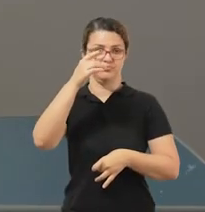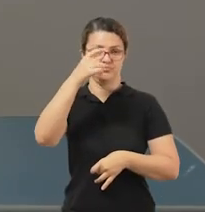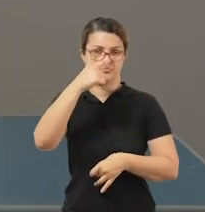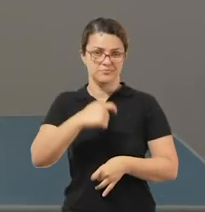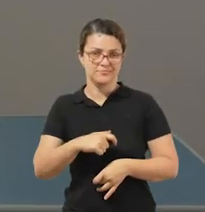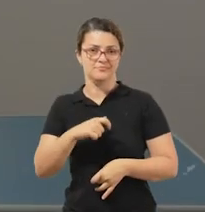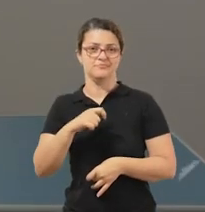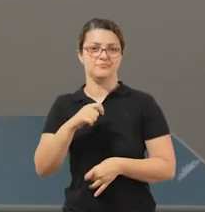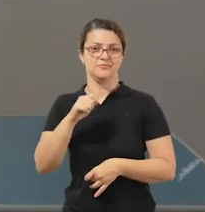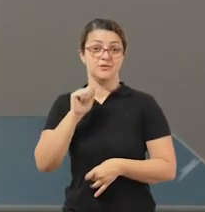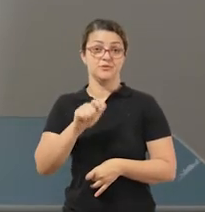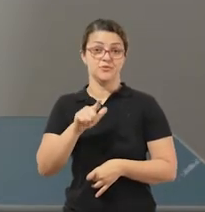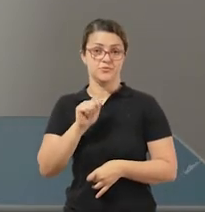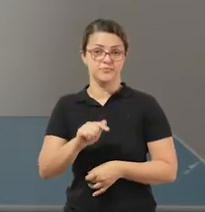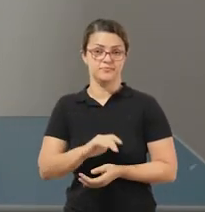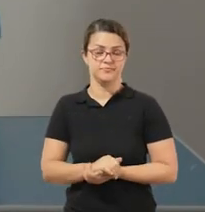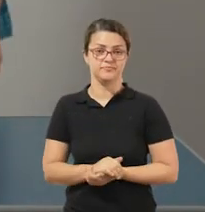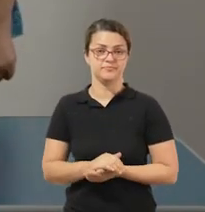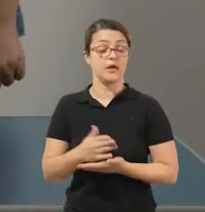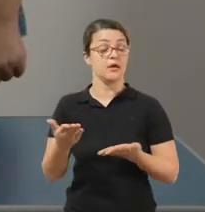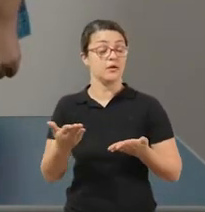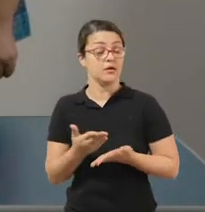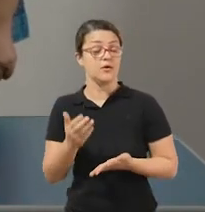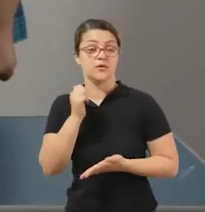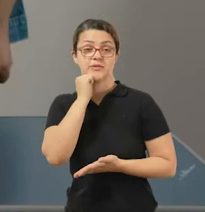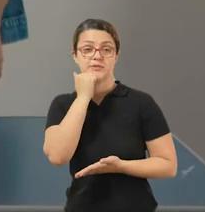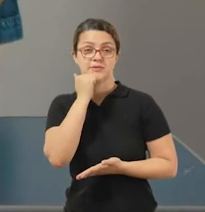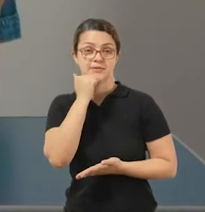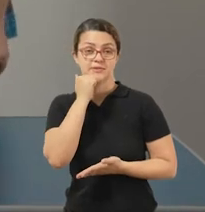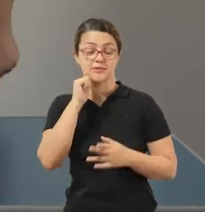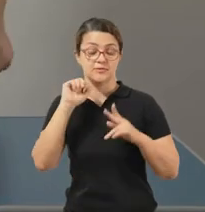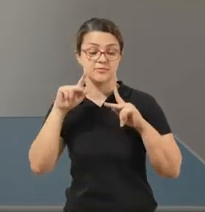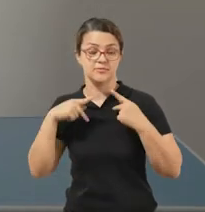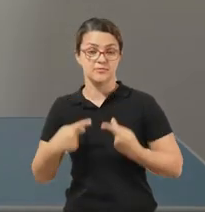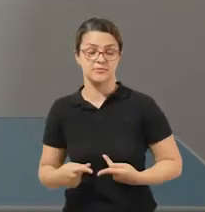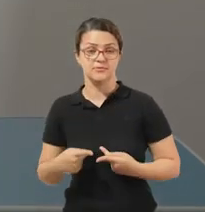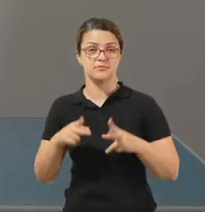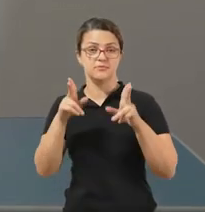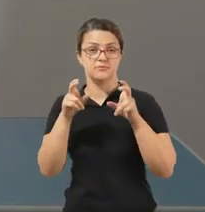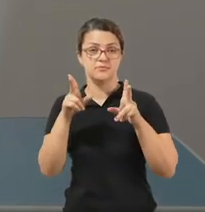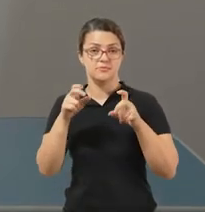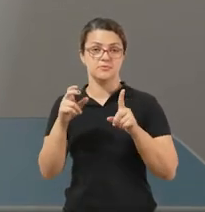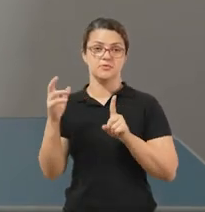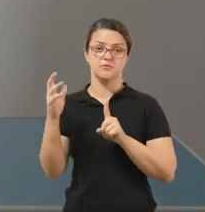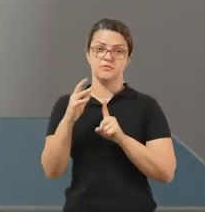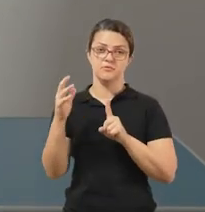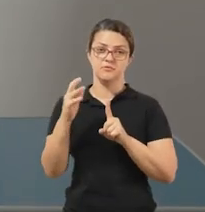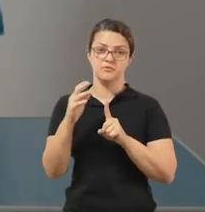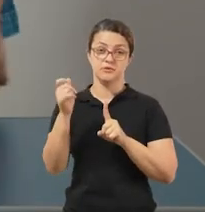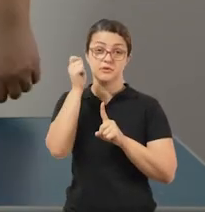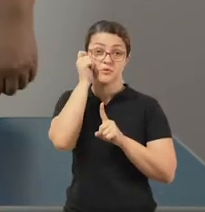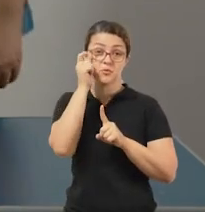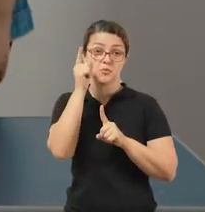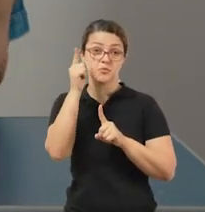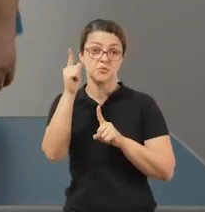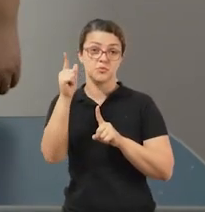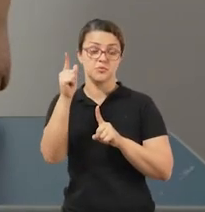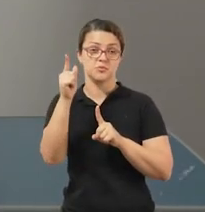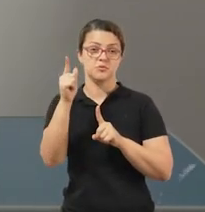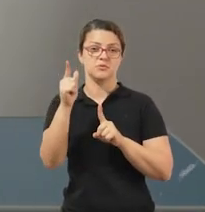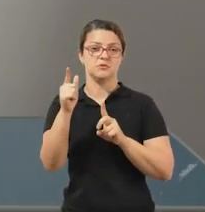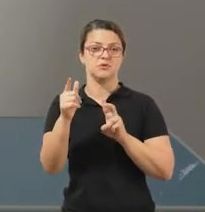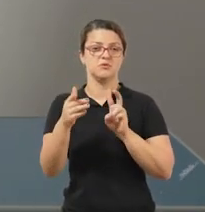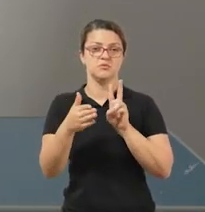Vamos falar agora de ciências humanas e geografia. O assunto dessa semana é a influência da cultura indígena em nossa